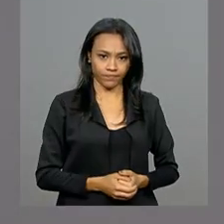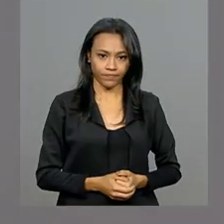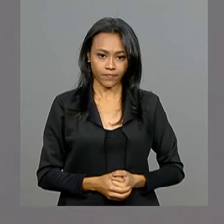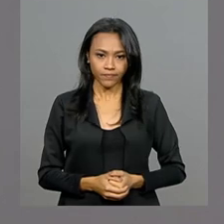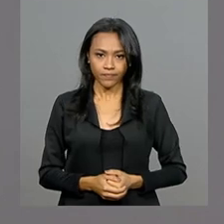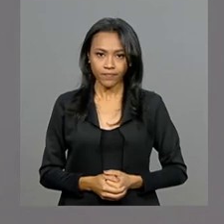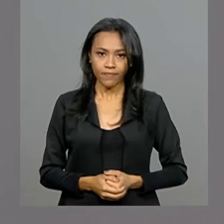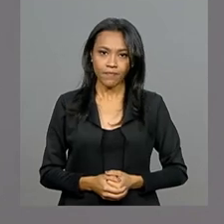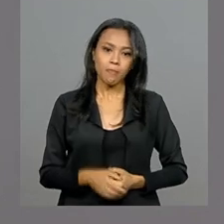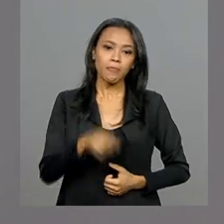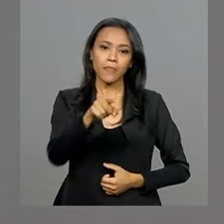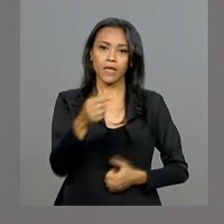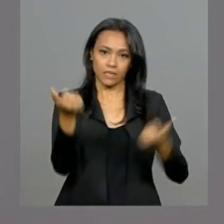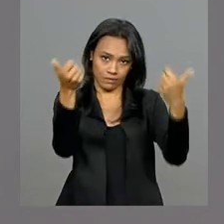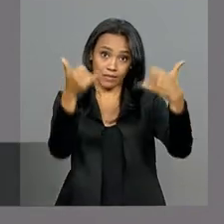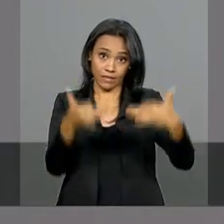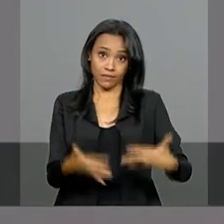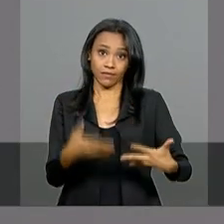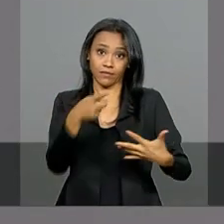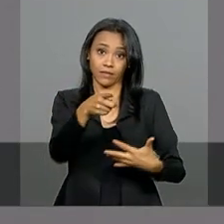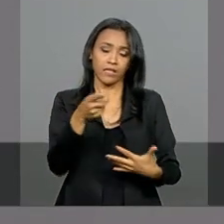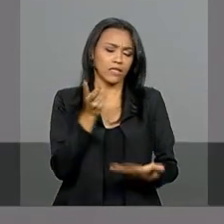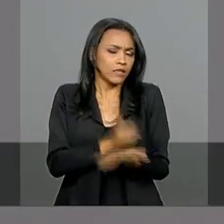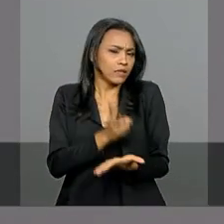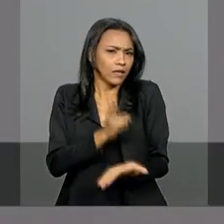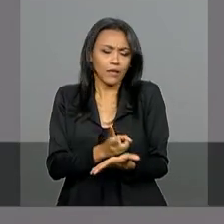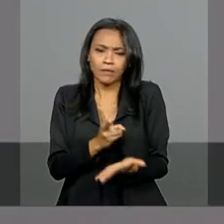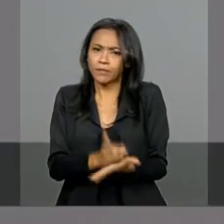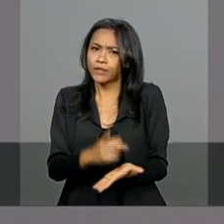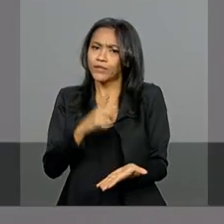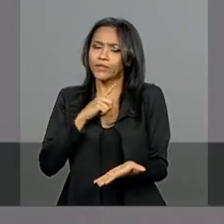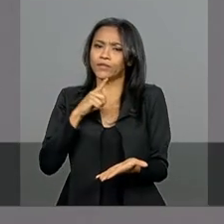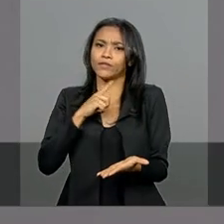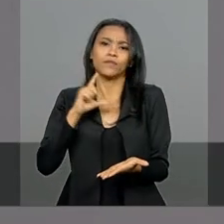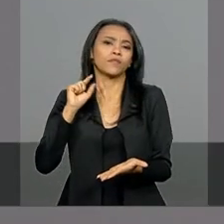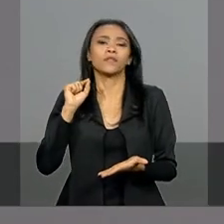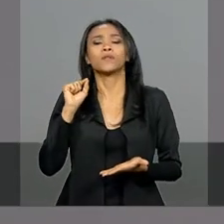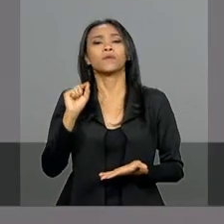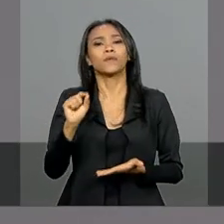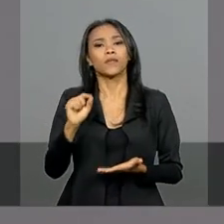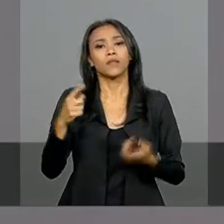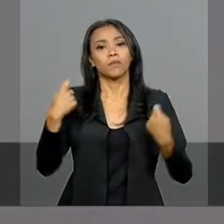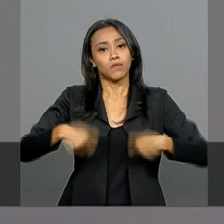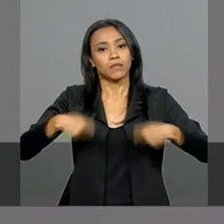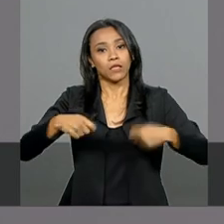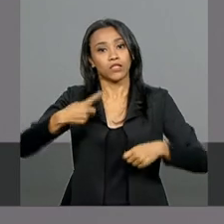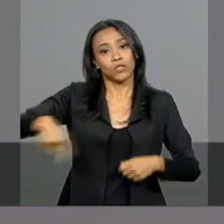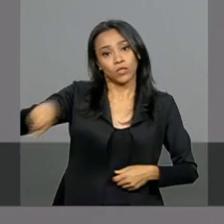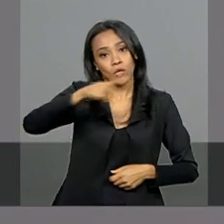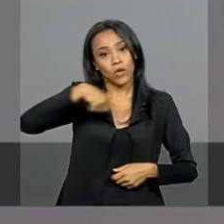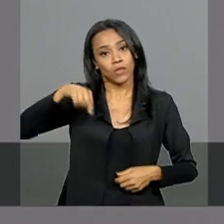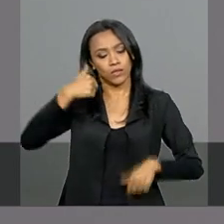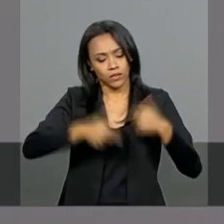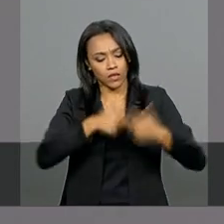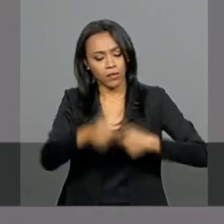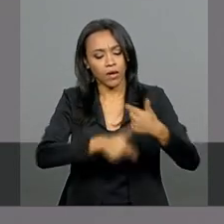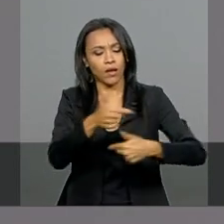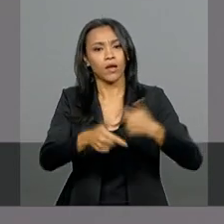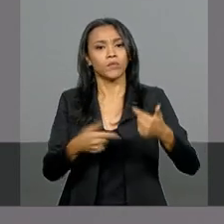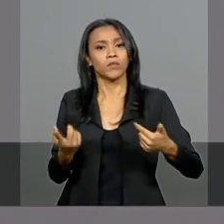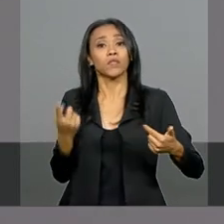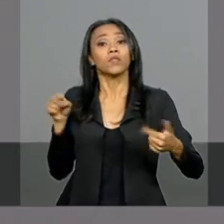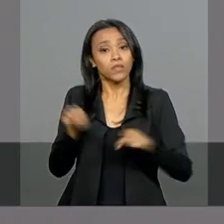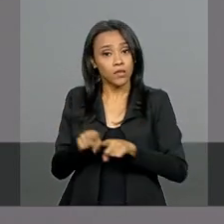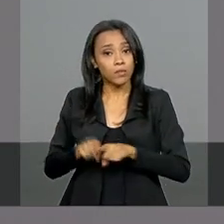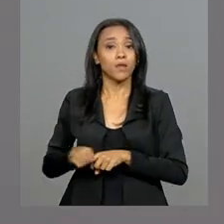Eu sempre tive, para mim, a necessidade de nós trabalharmos e o judiciário